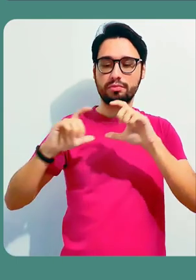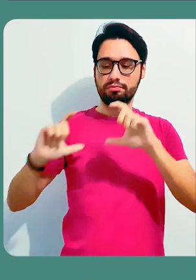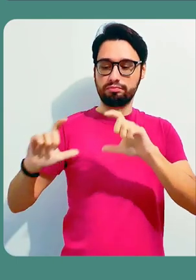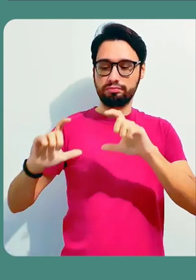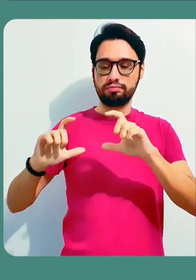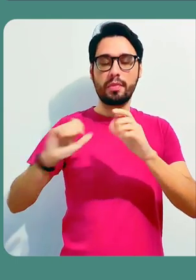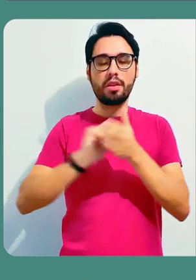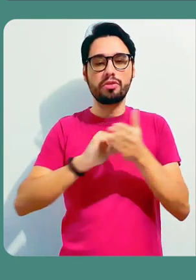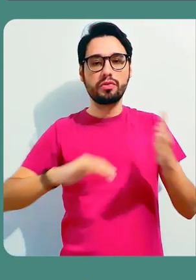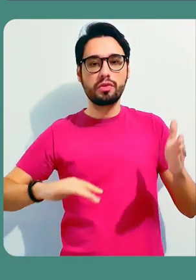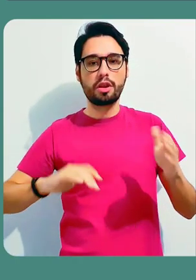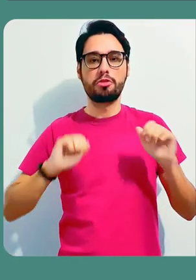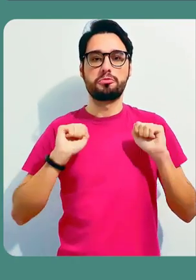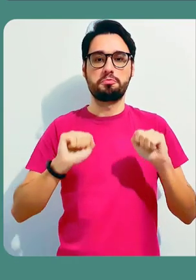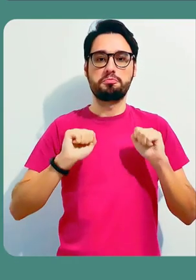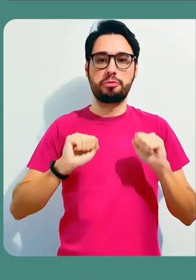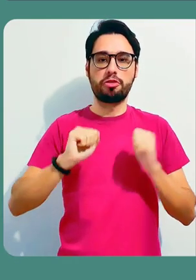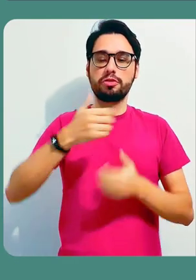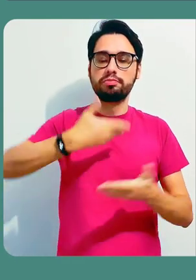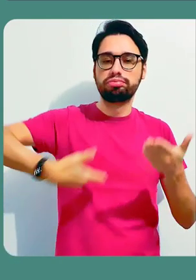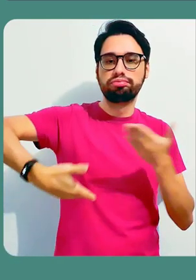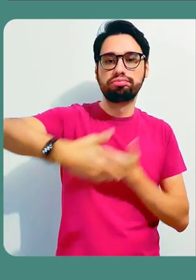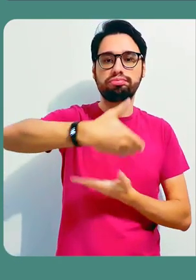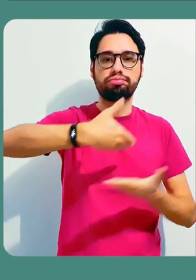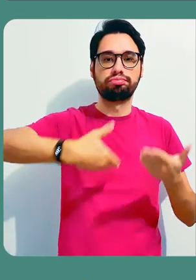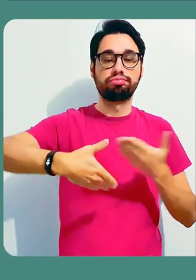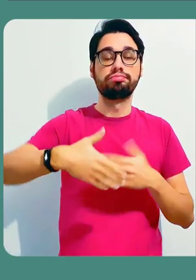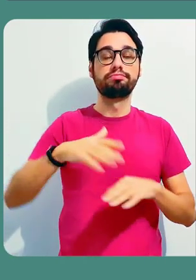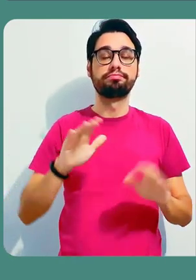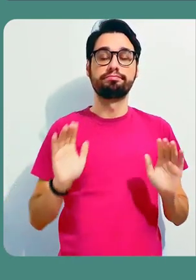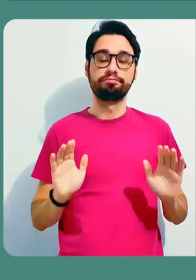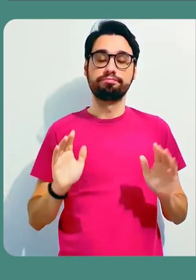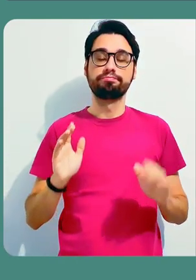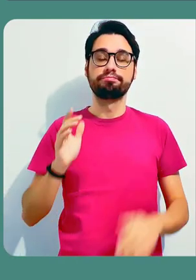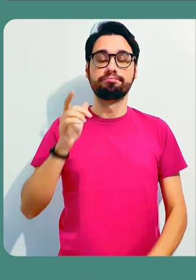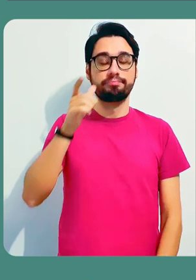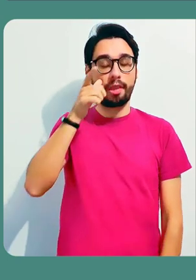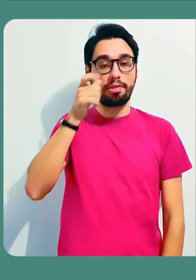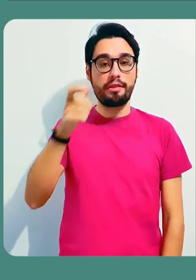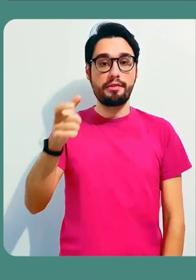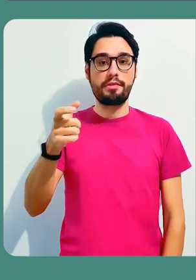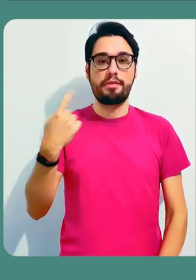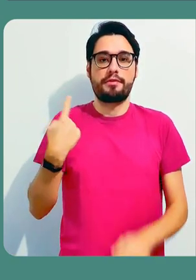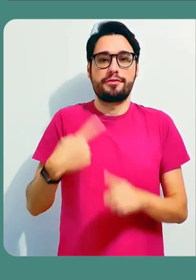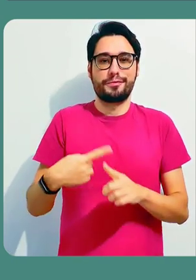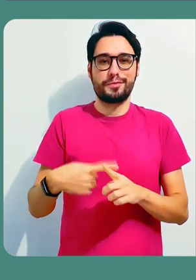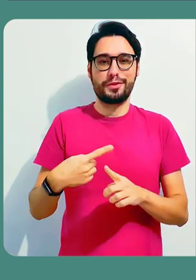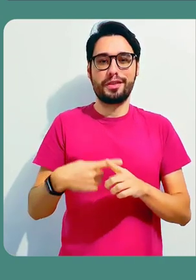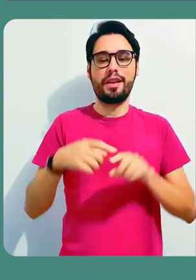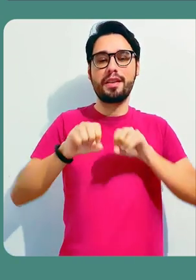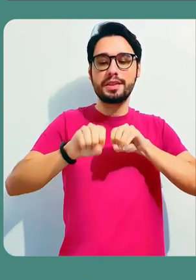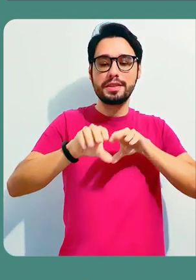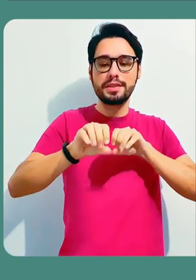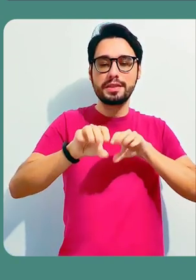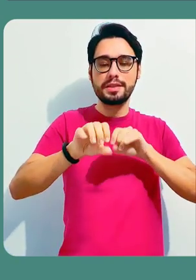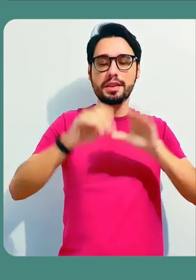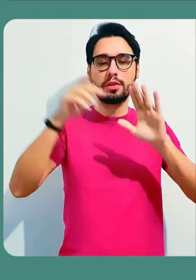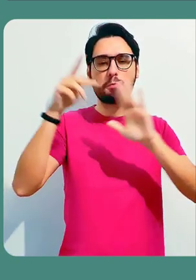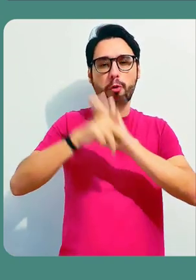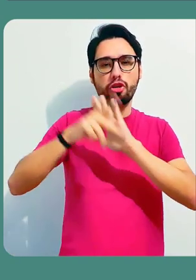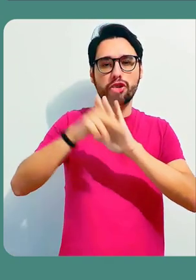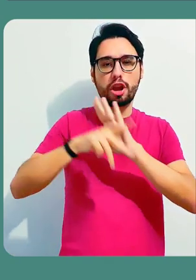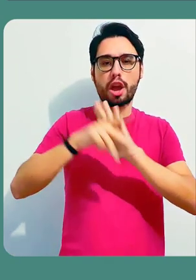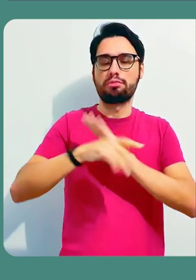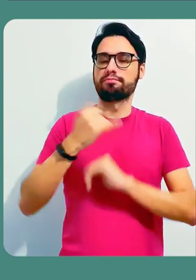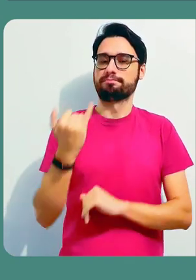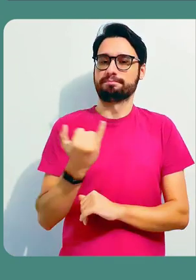os participantes desta tarefa podem mandar mensagens e trocar informações. Então, é uma atividade bastante interessante